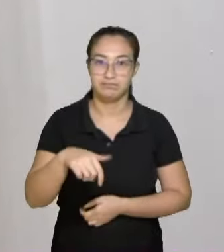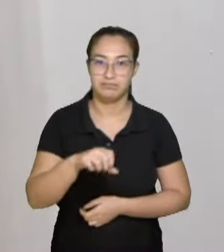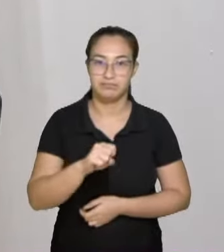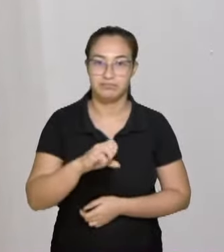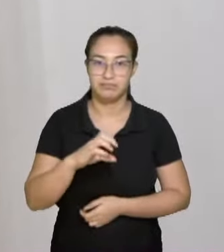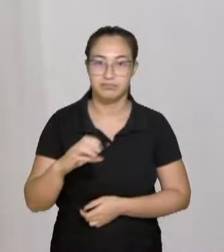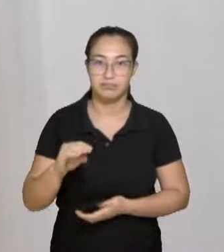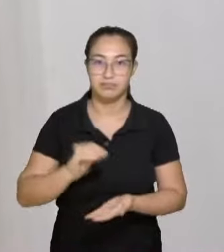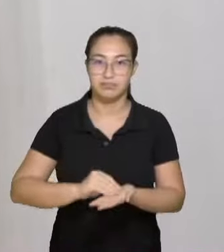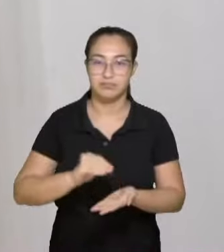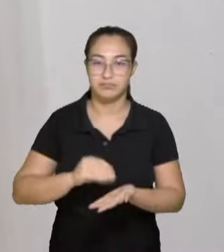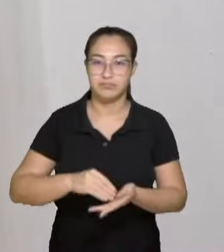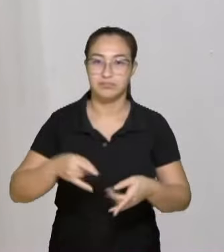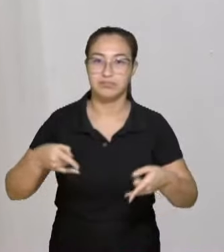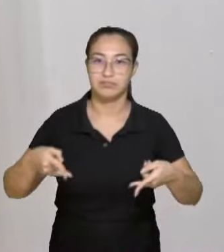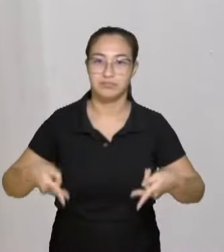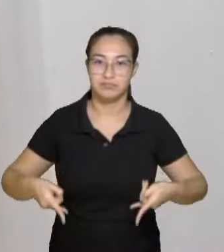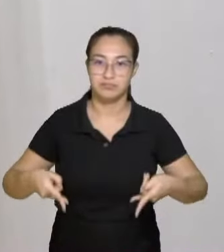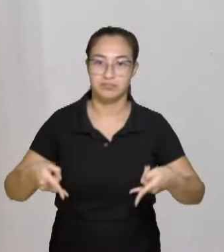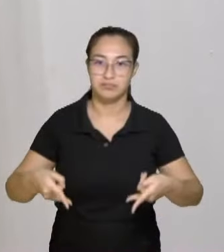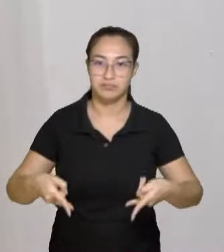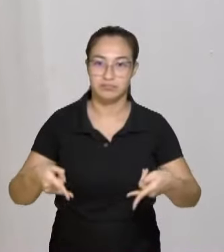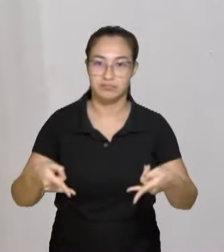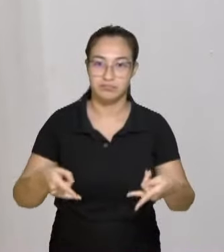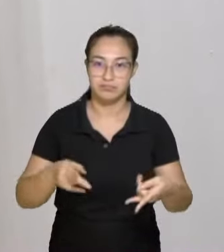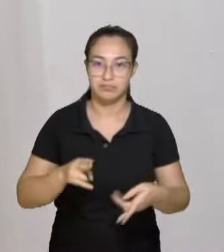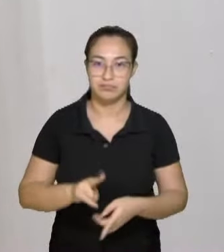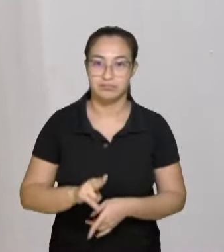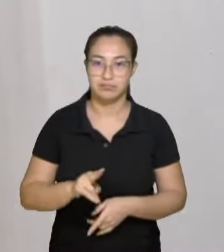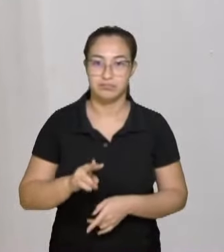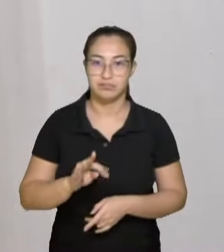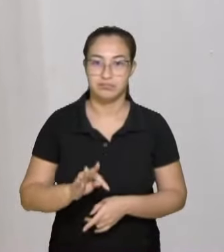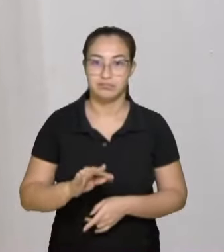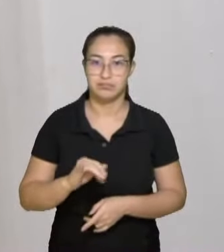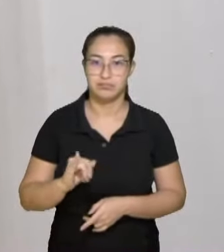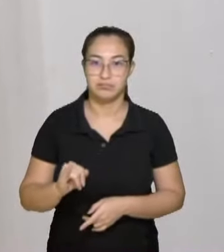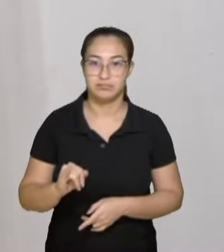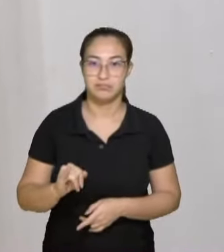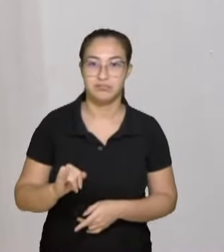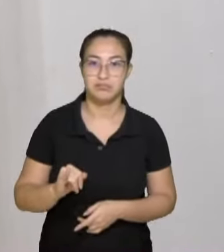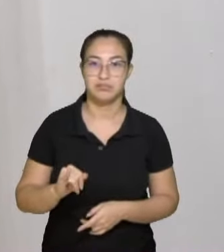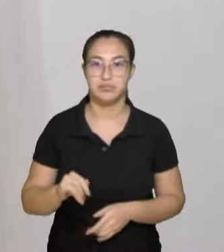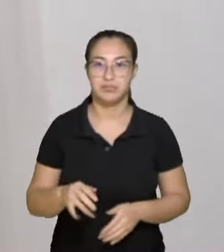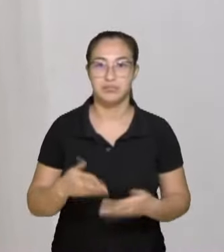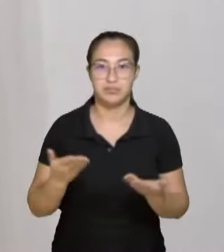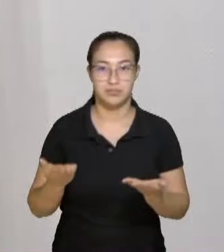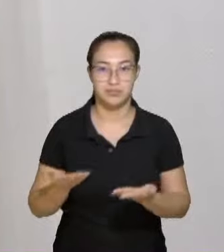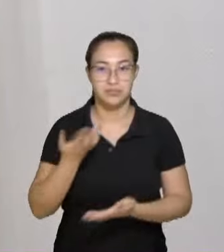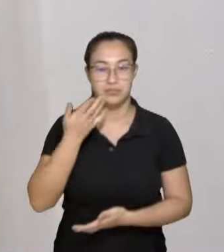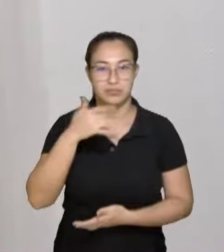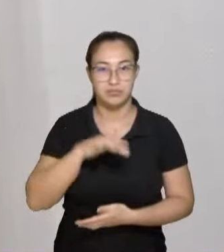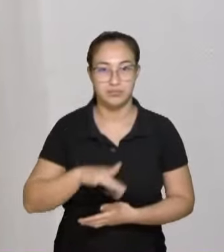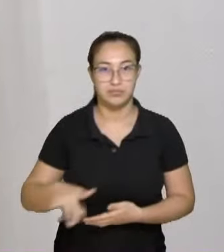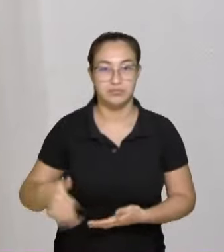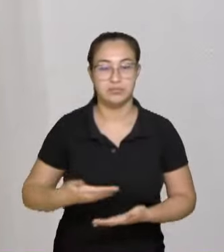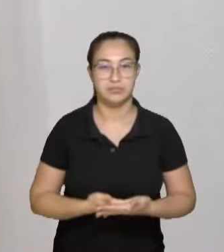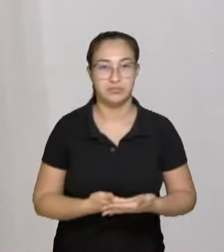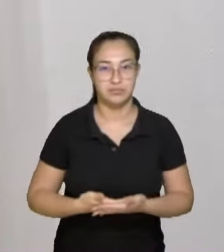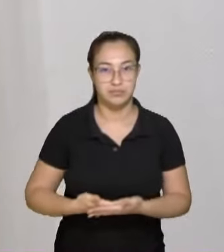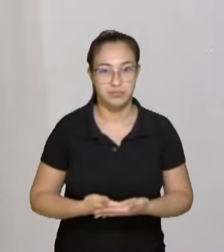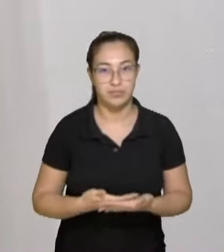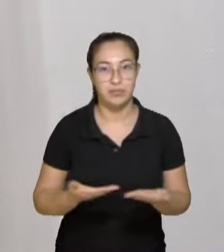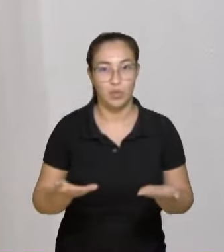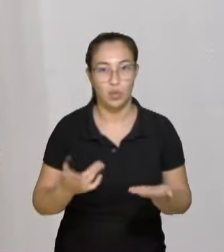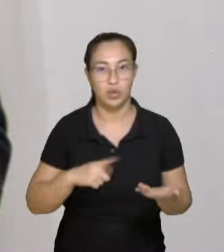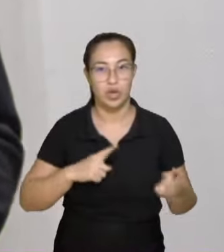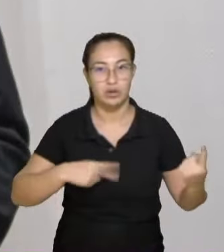de leitos de UTI pediátrica no nosso Estado, e que hoje tivemos